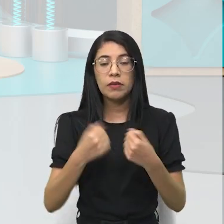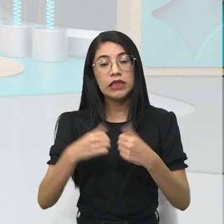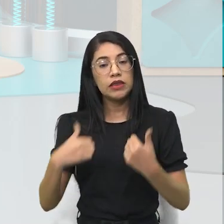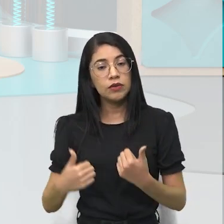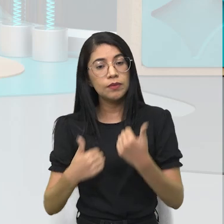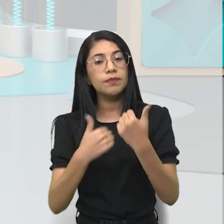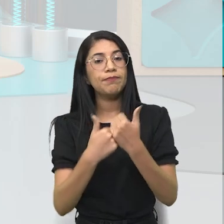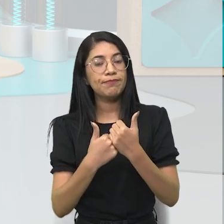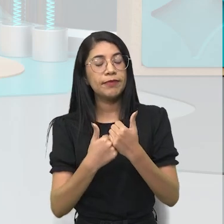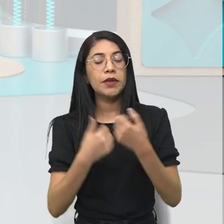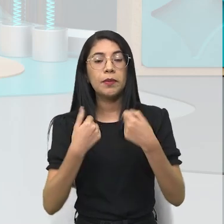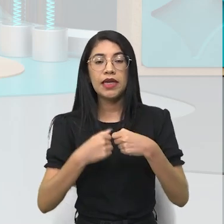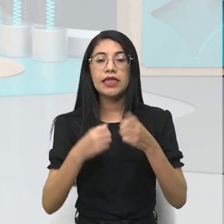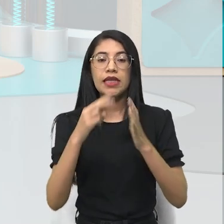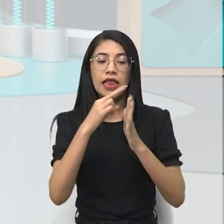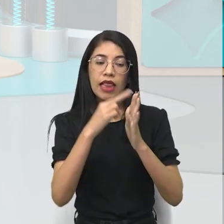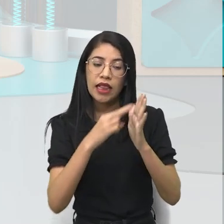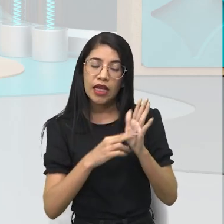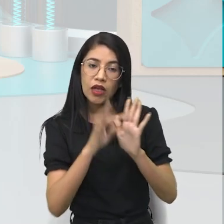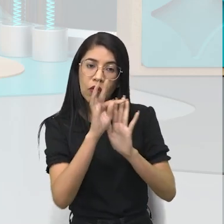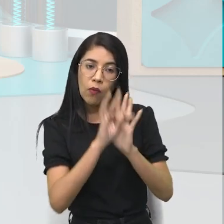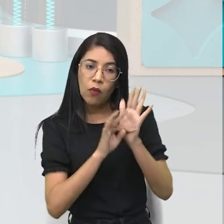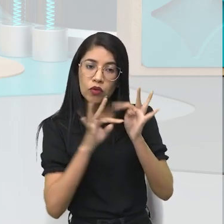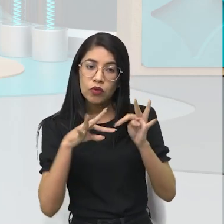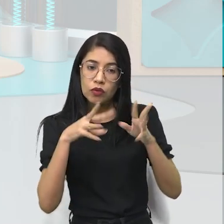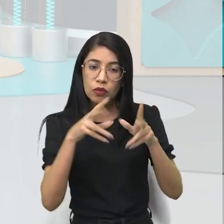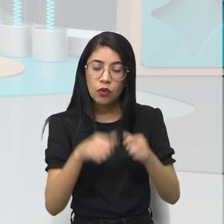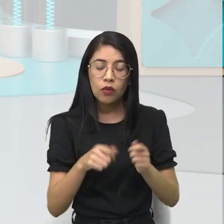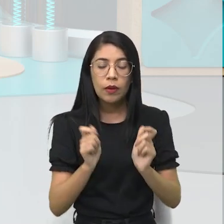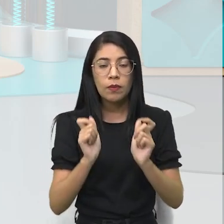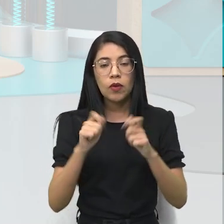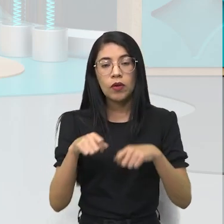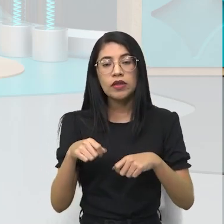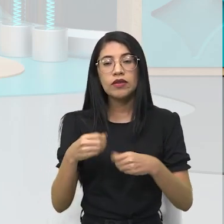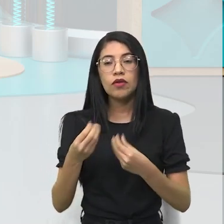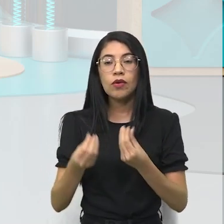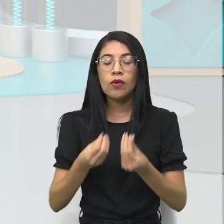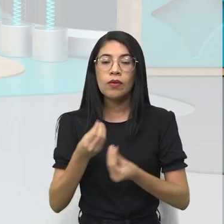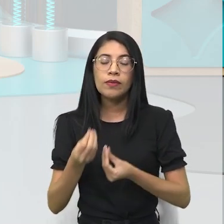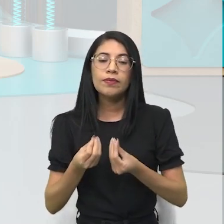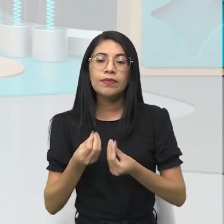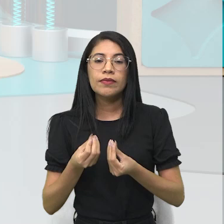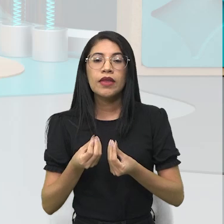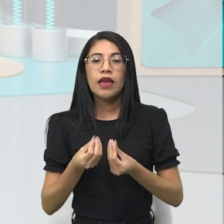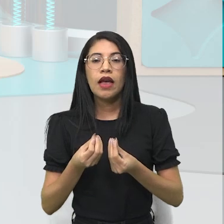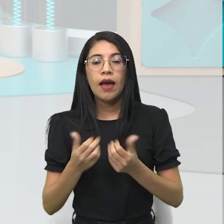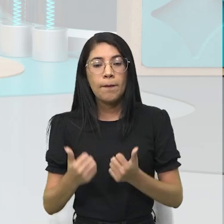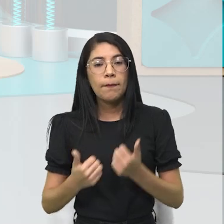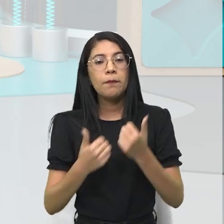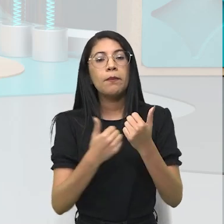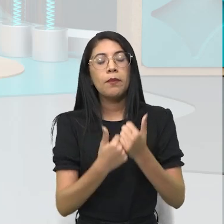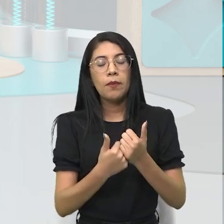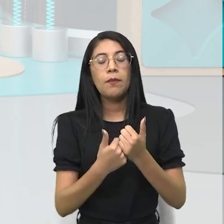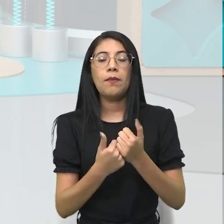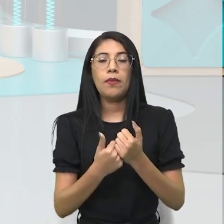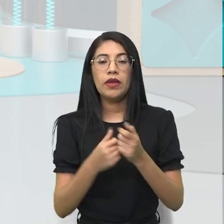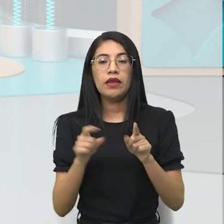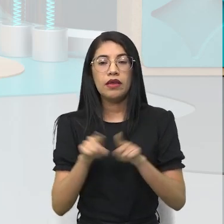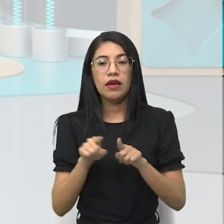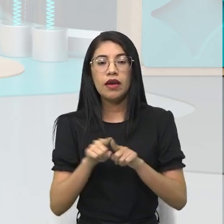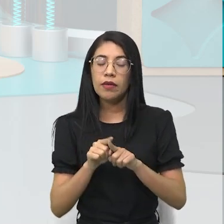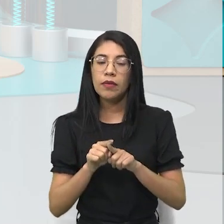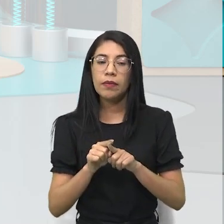substituição. Então, sempre ler todo o material para ter ali, né, o aparato legal para você